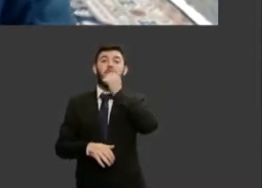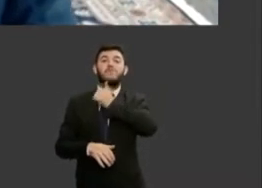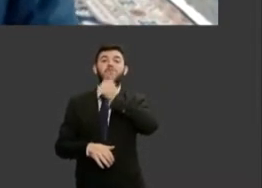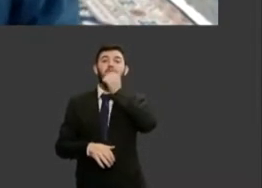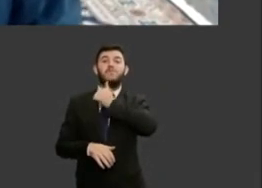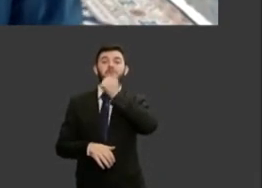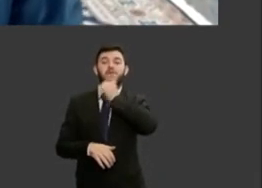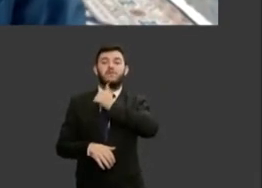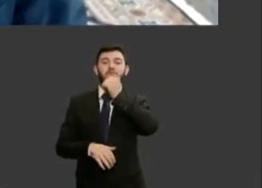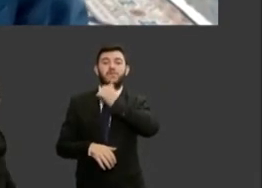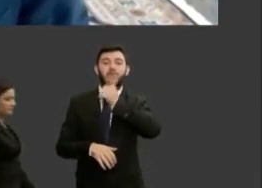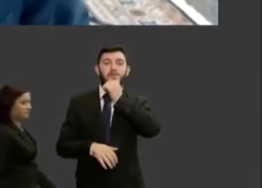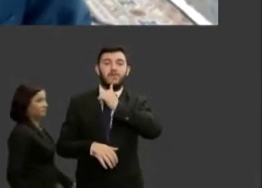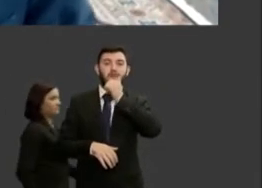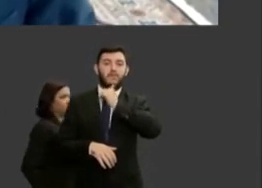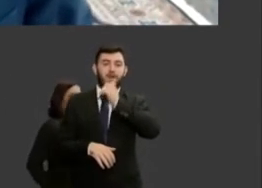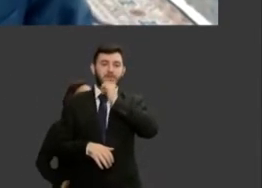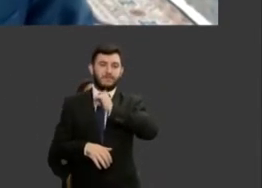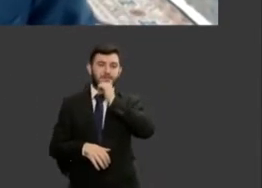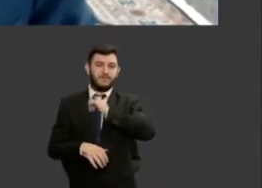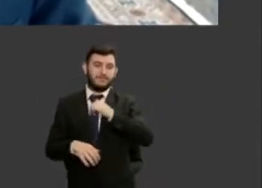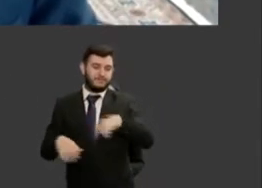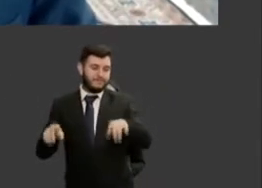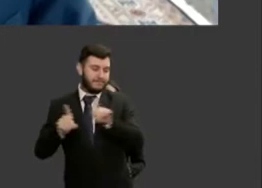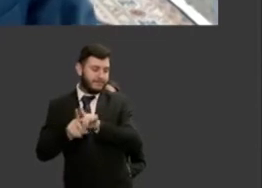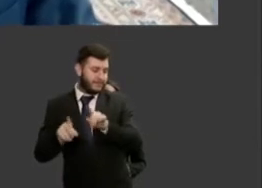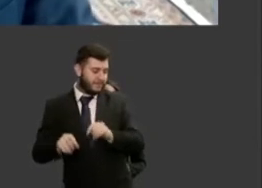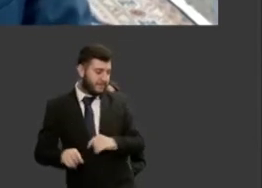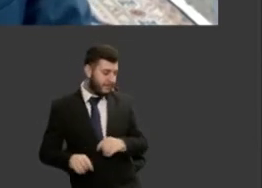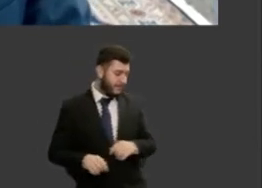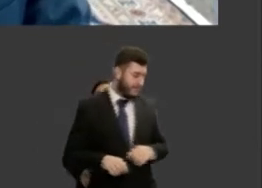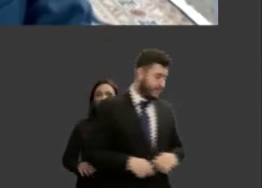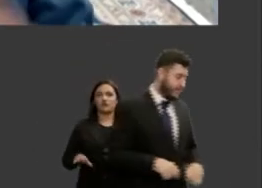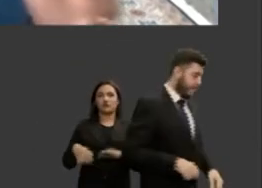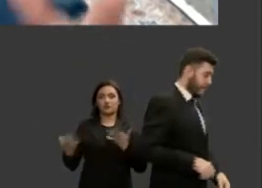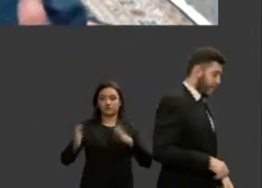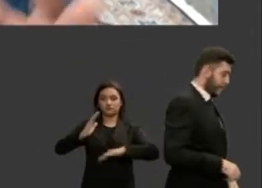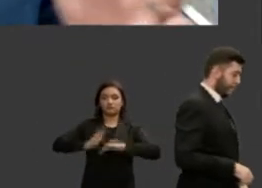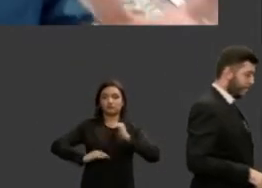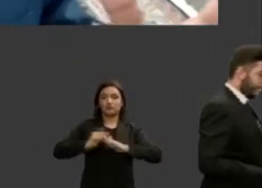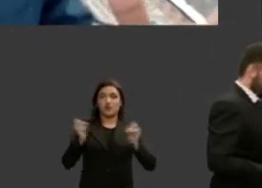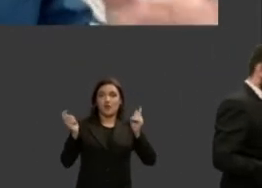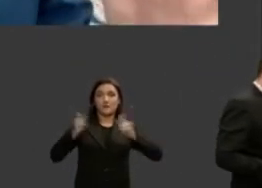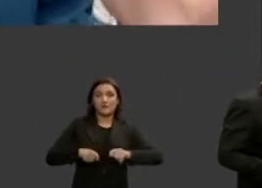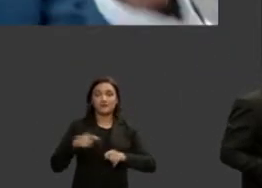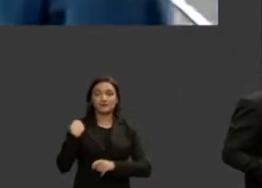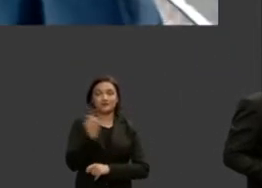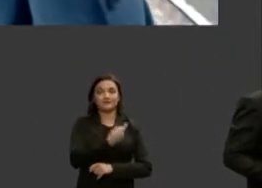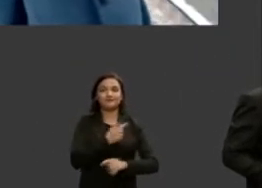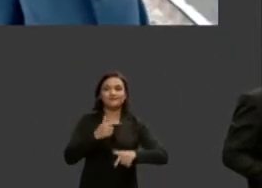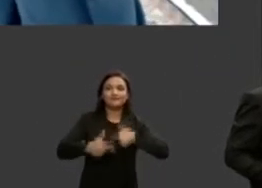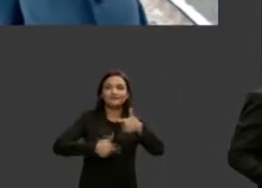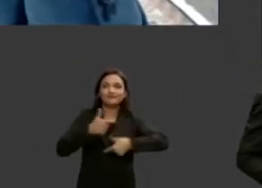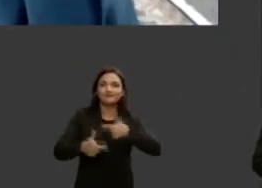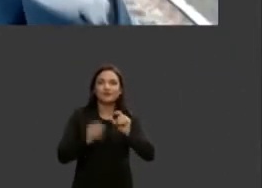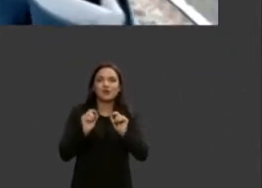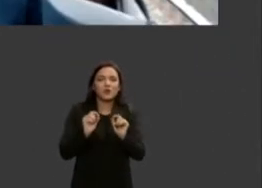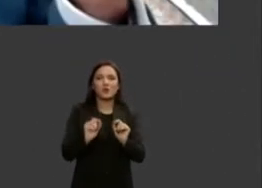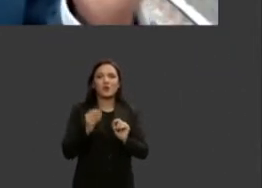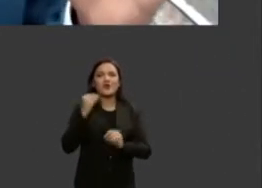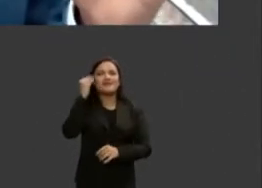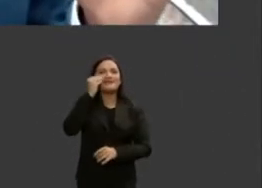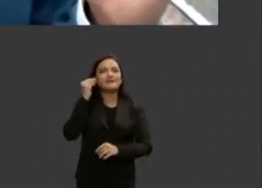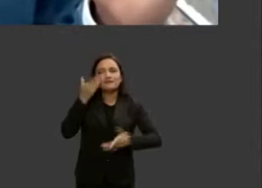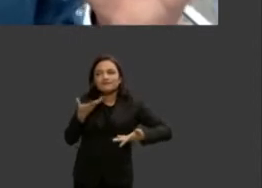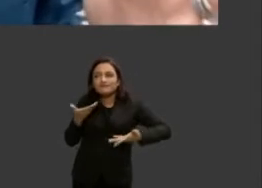capacitação podemos afirmar que atuamos com compartilhamento de experiências e o